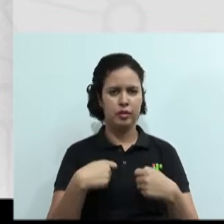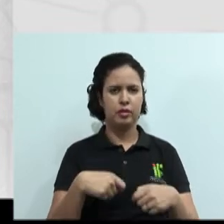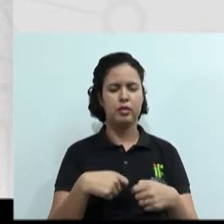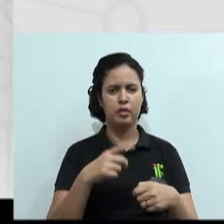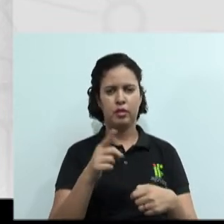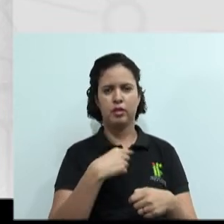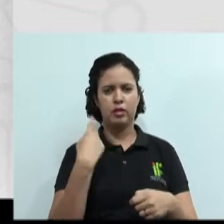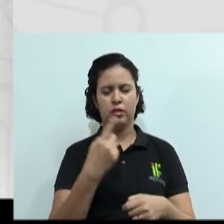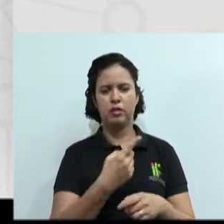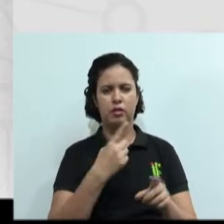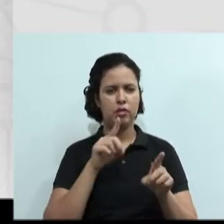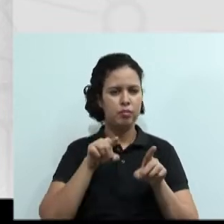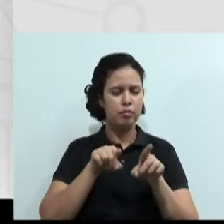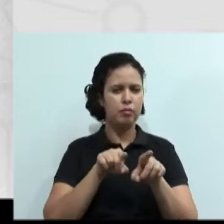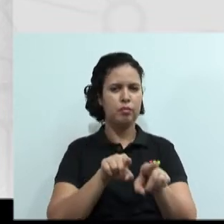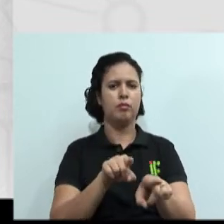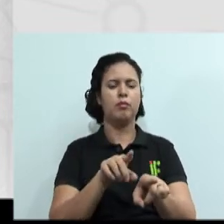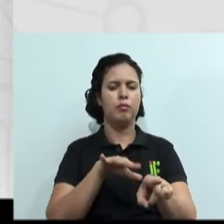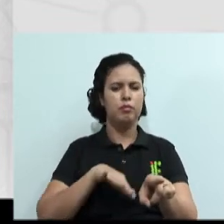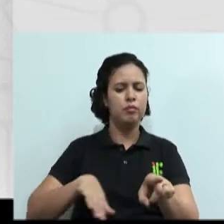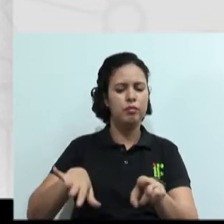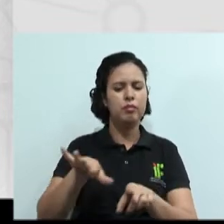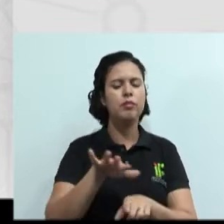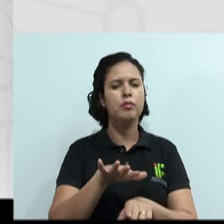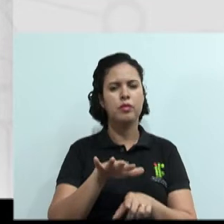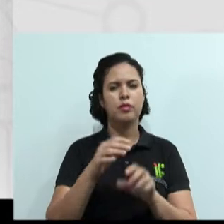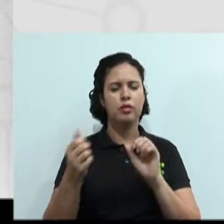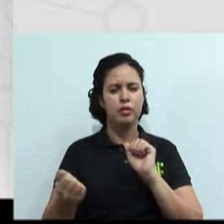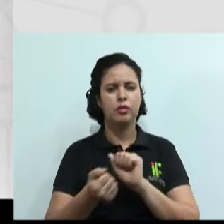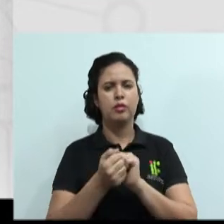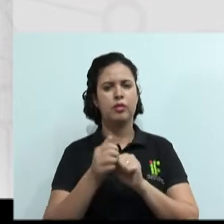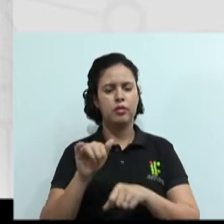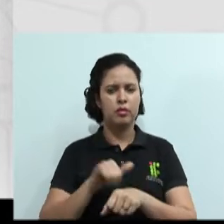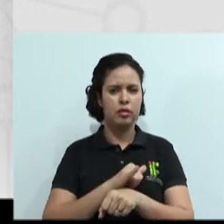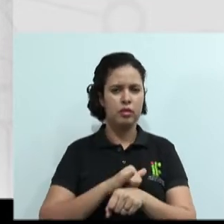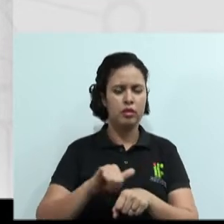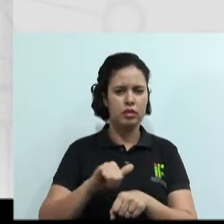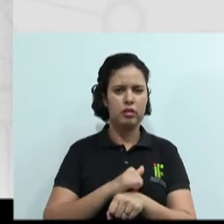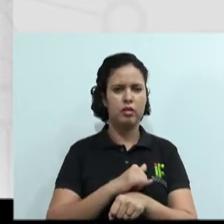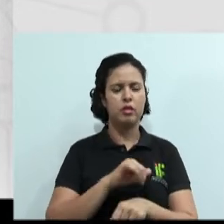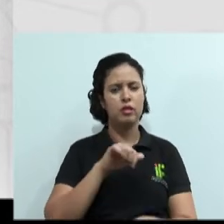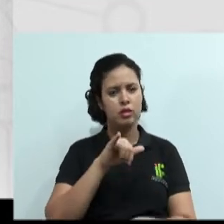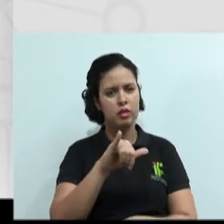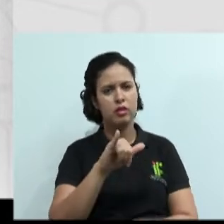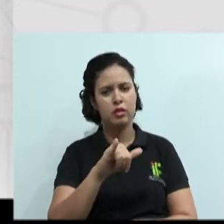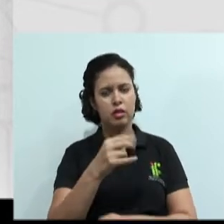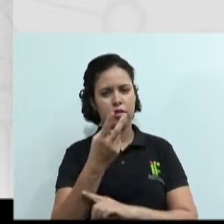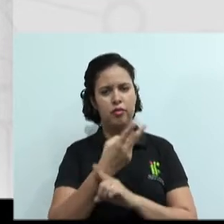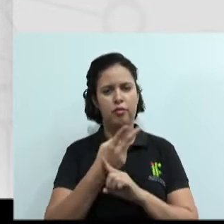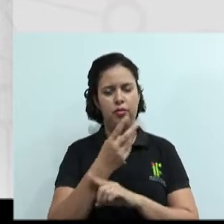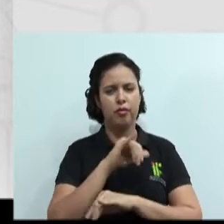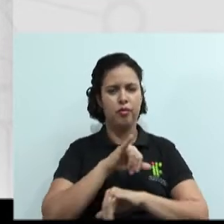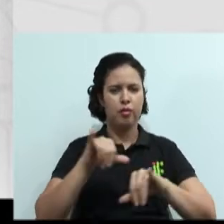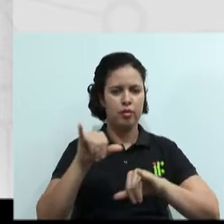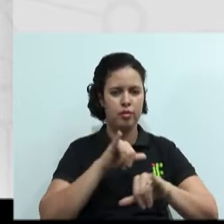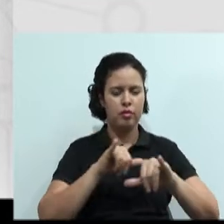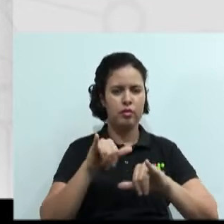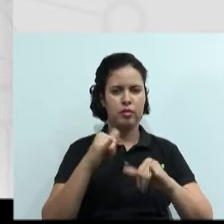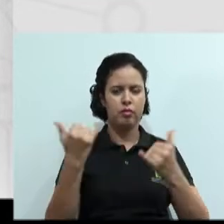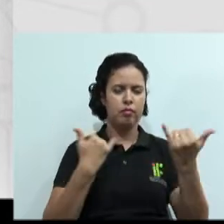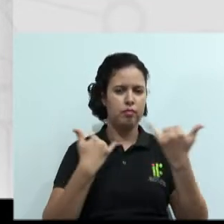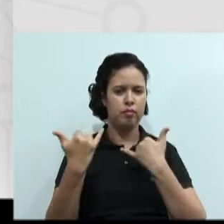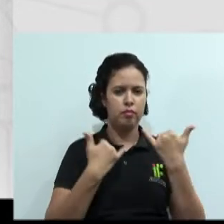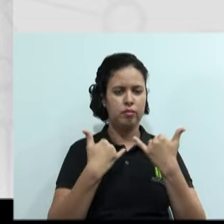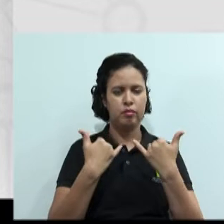acompanhar o mercado. Lembra que nós falamos lá nas primeiras aulas sobre essa estratégia. Se você deixa de buscar informação no mercado, o seu